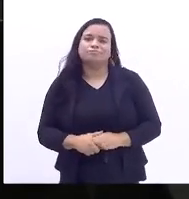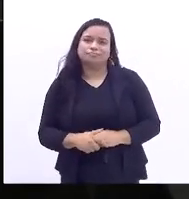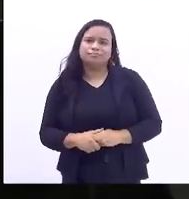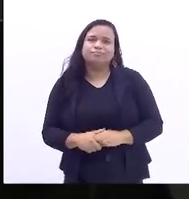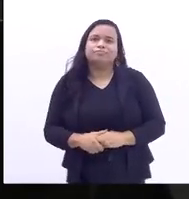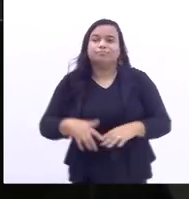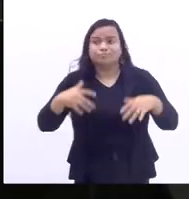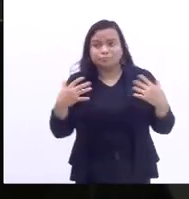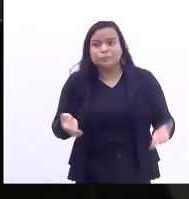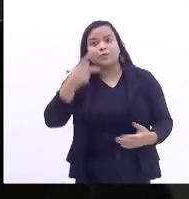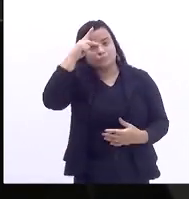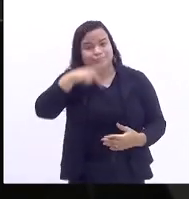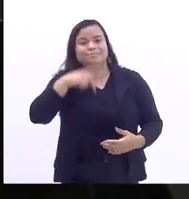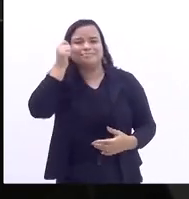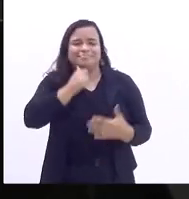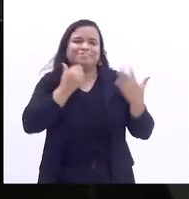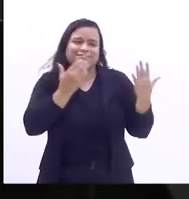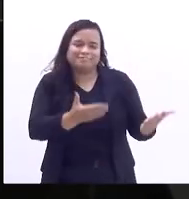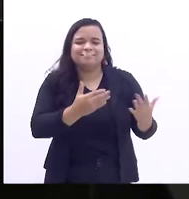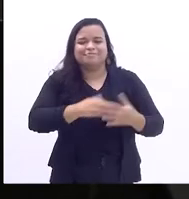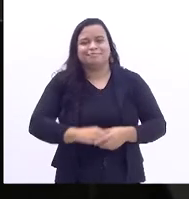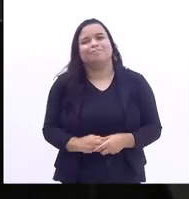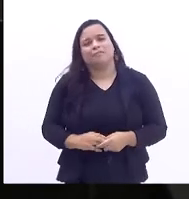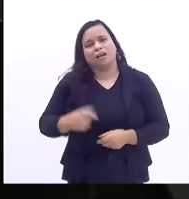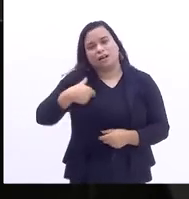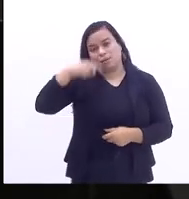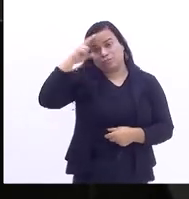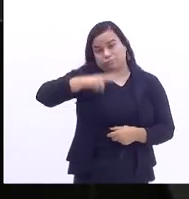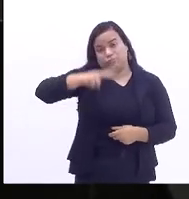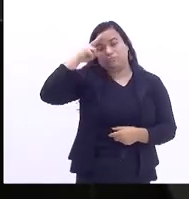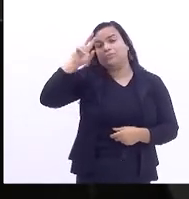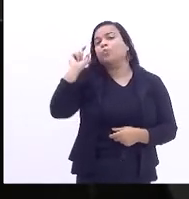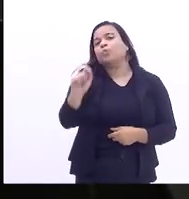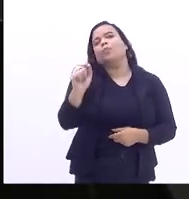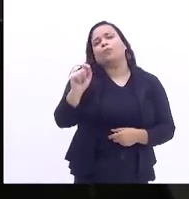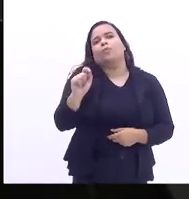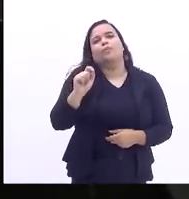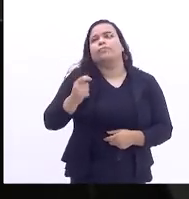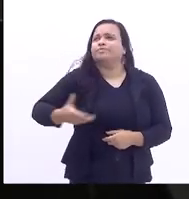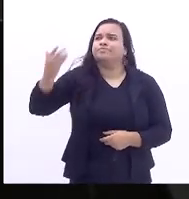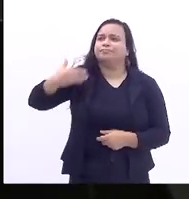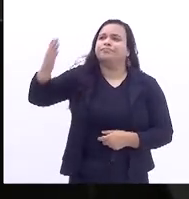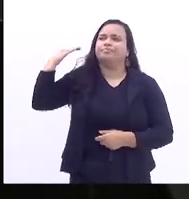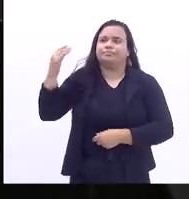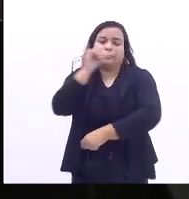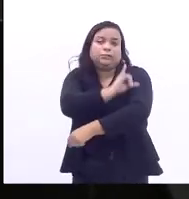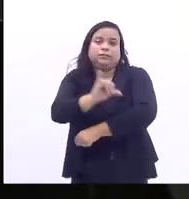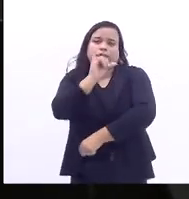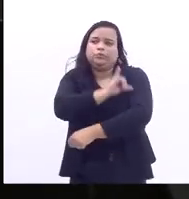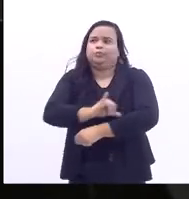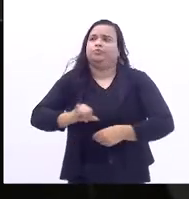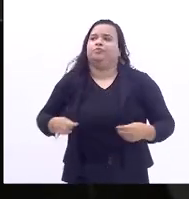Senhora Presidente, eu me lembro que quando o Rio de Janeiro